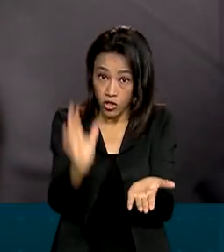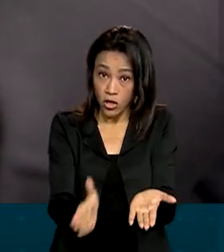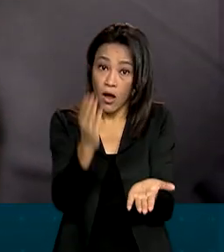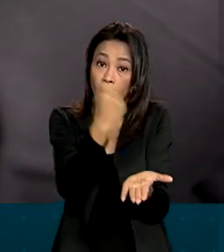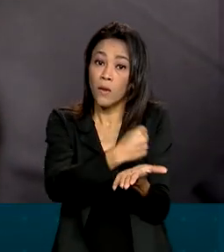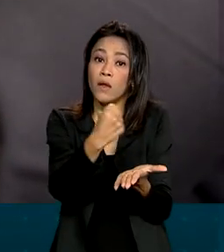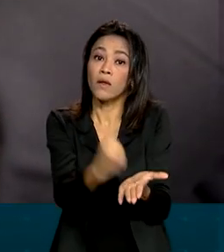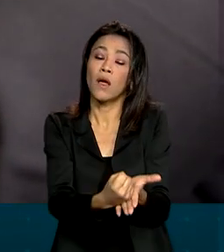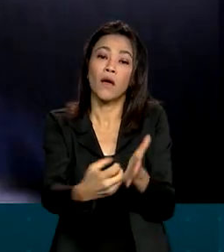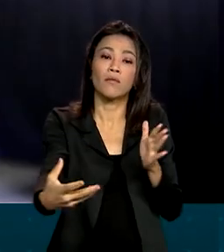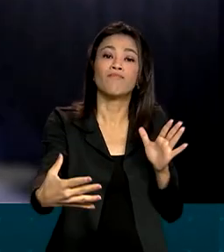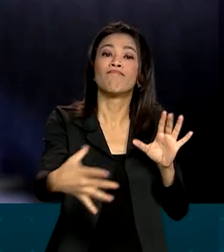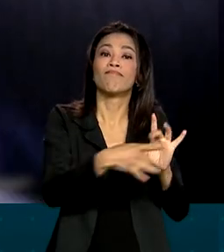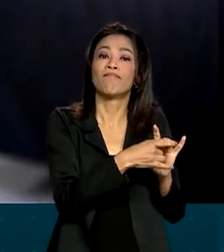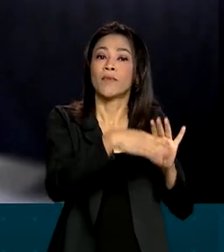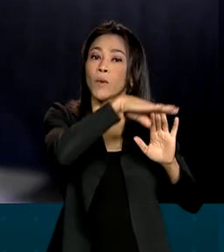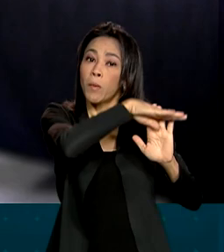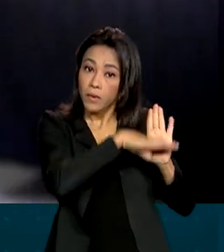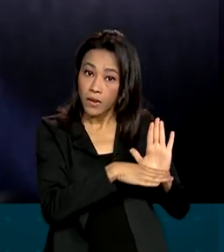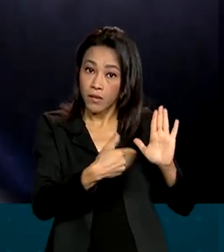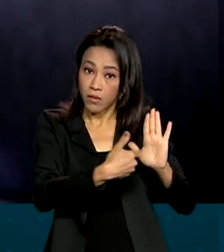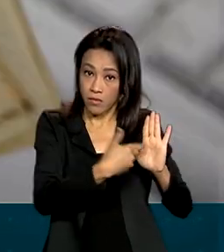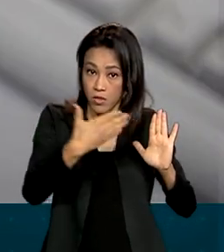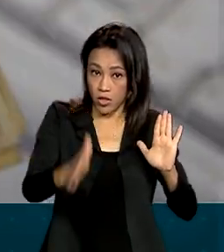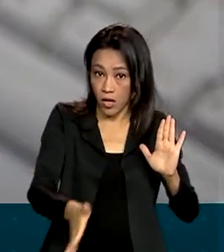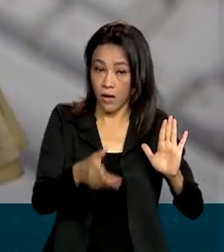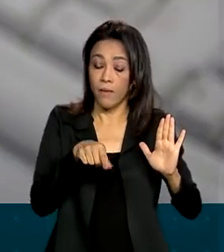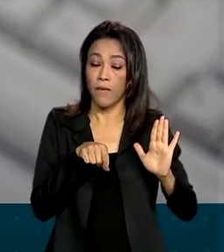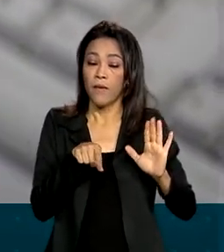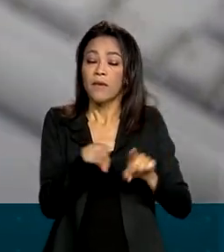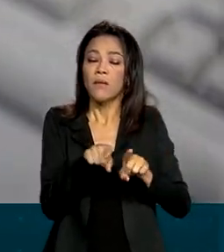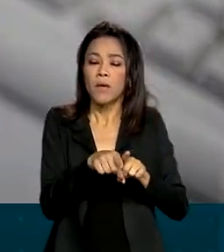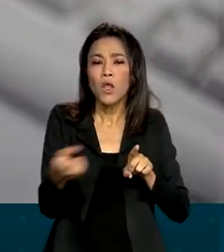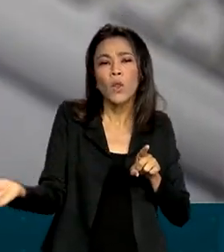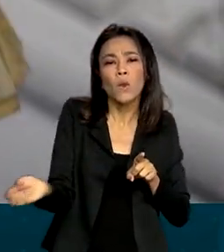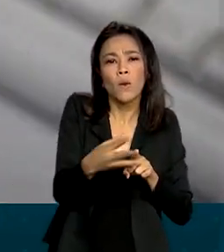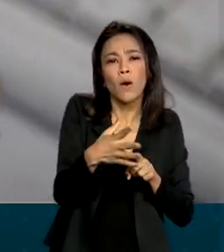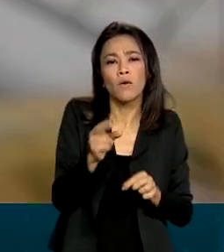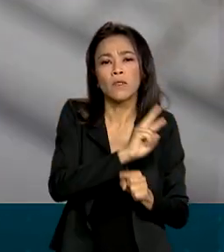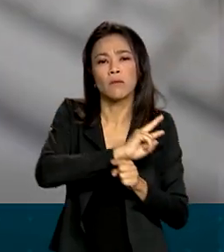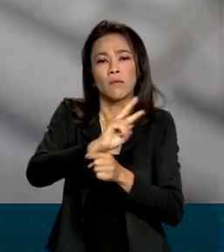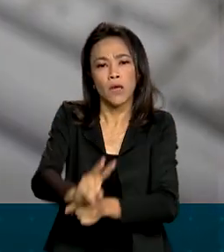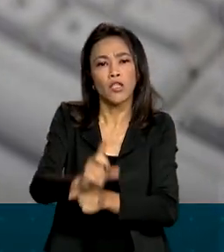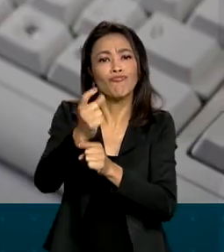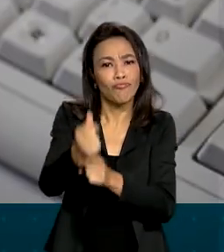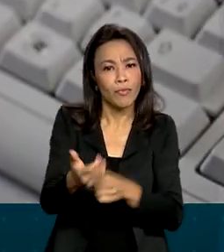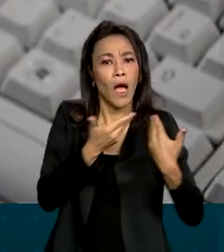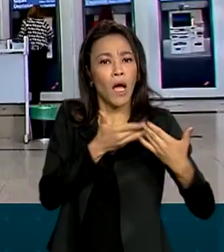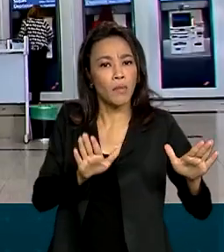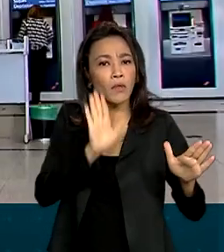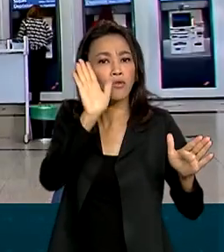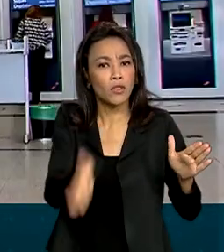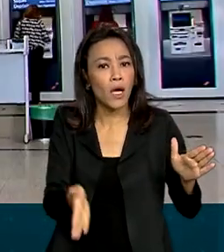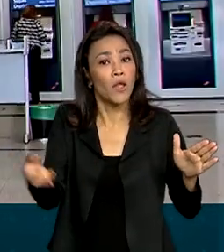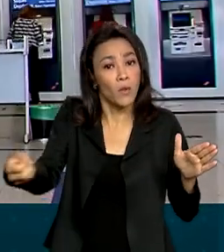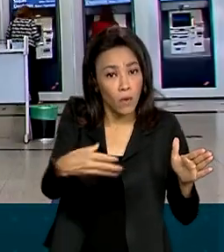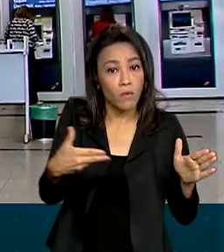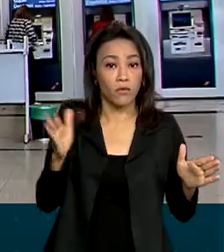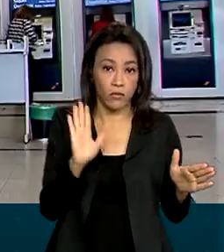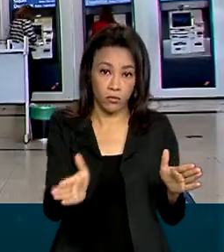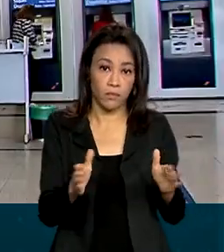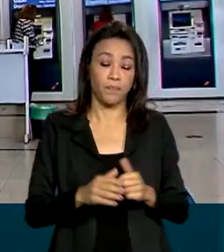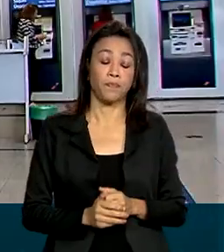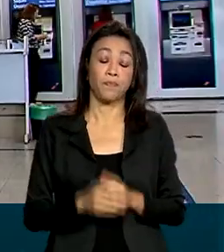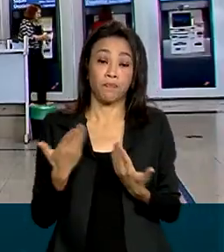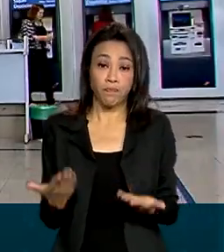prazos inferiores. Os bancos também estão liberados para abrir novos créditos, novas margens para novos financiamentos. De acordo